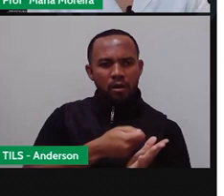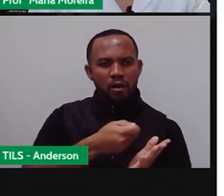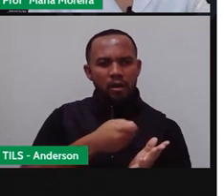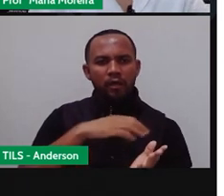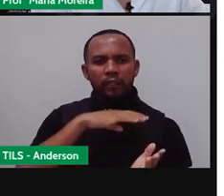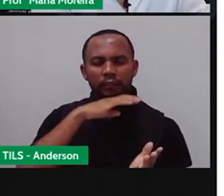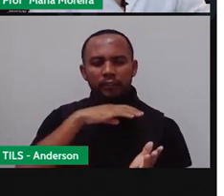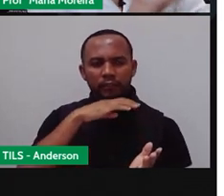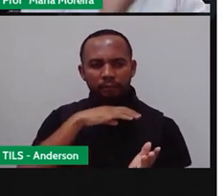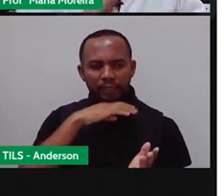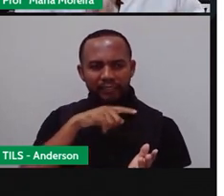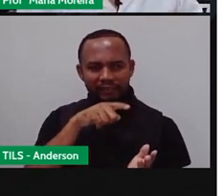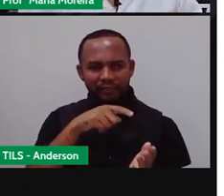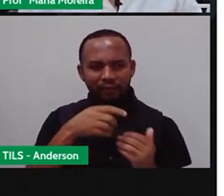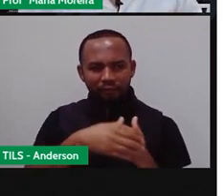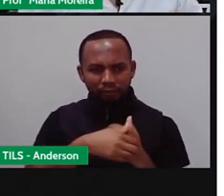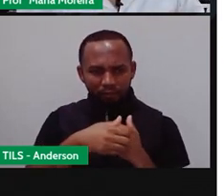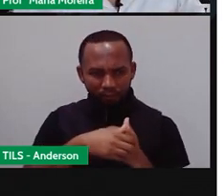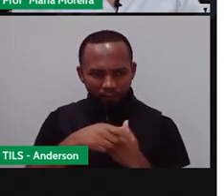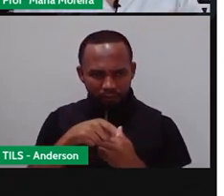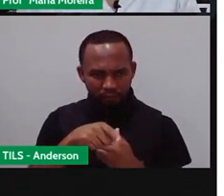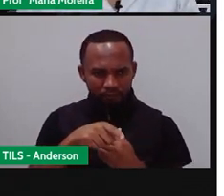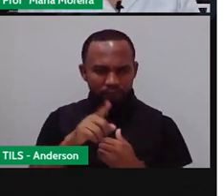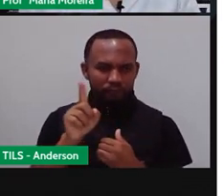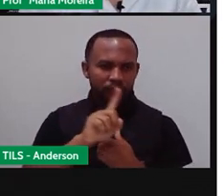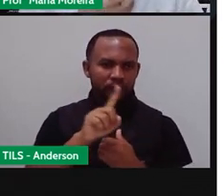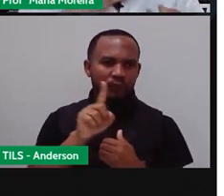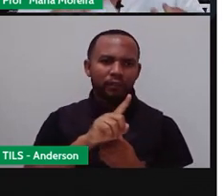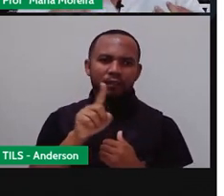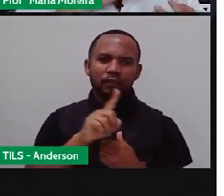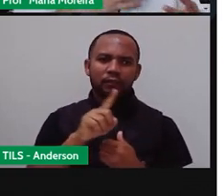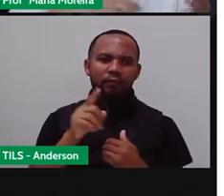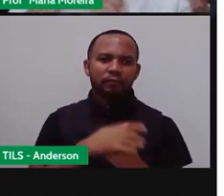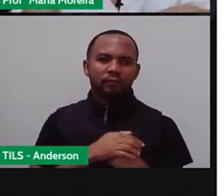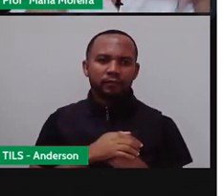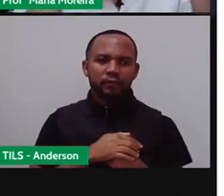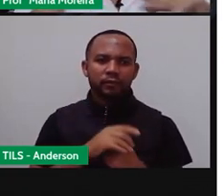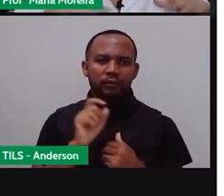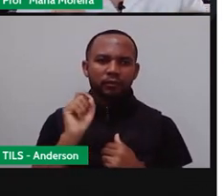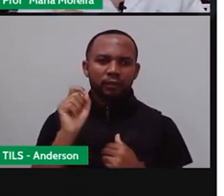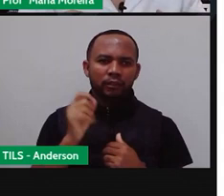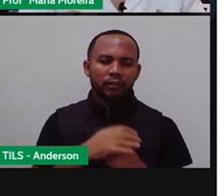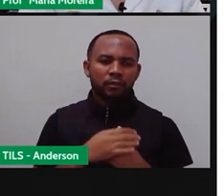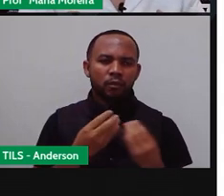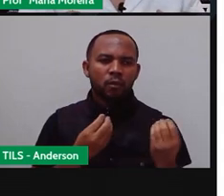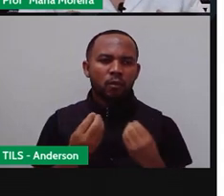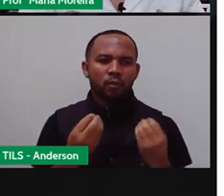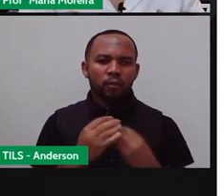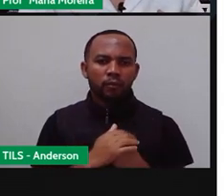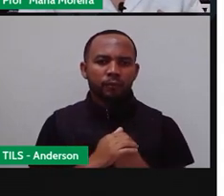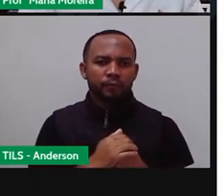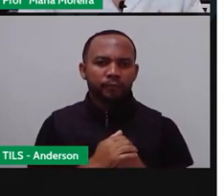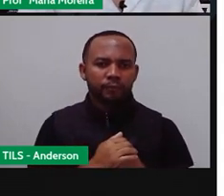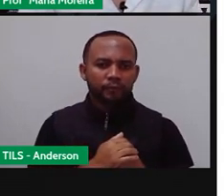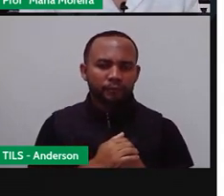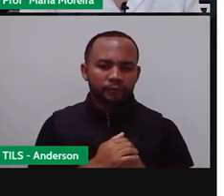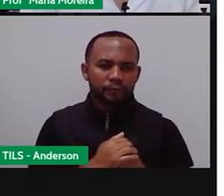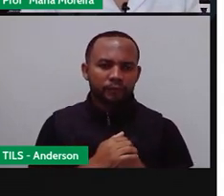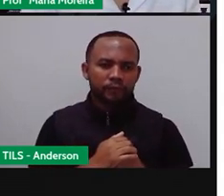O animal também acabou cedendo, porque ele acabou, ele se confundiu aqui.